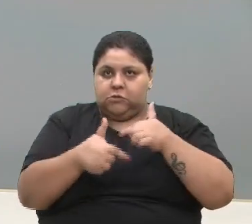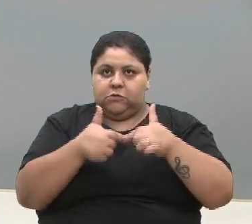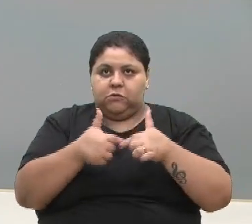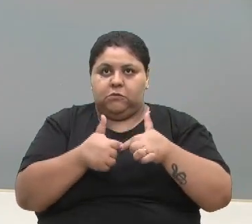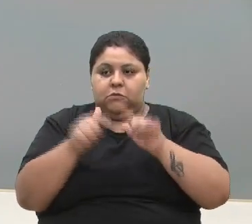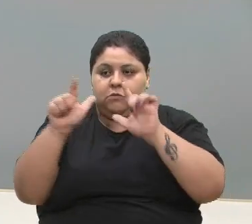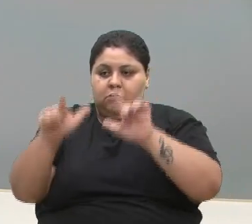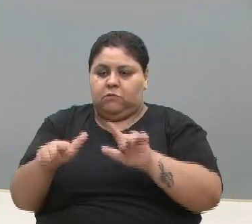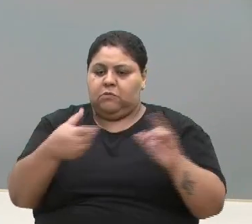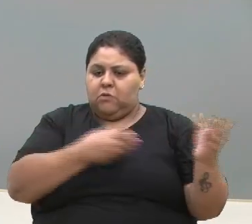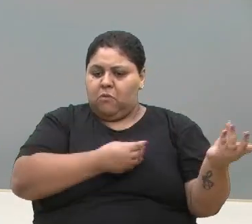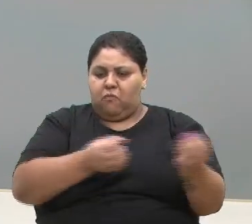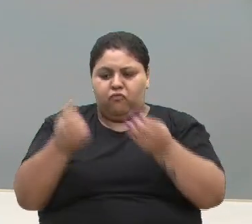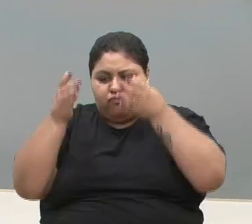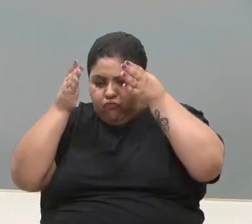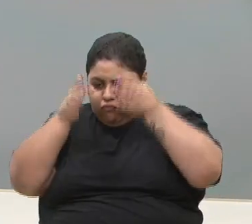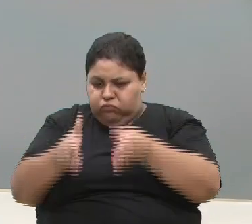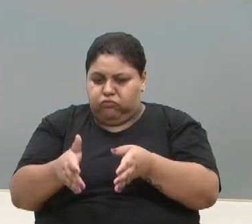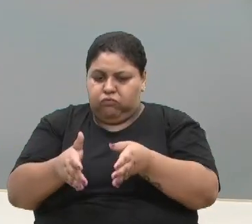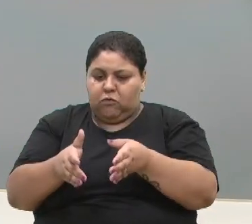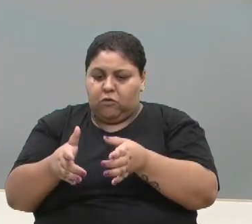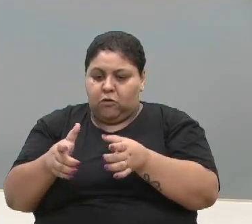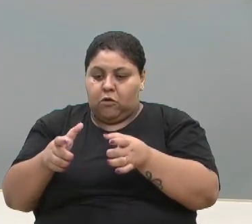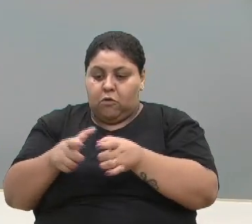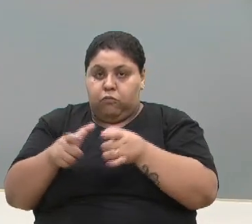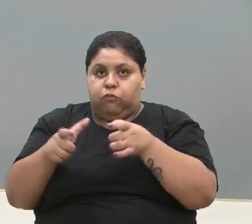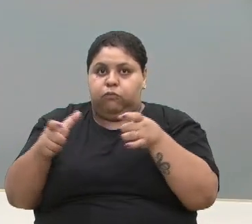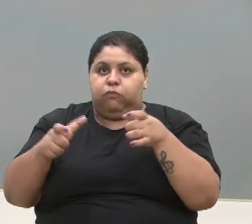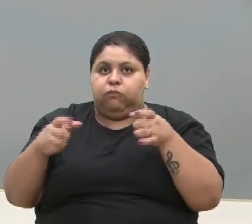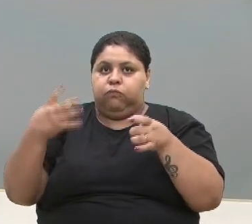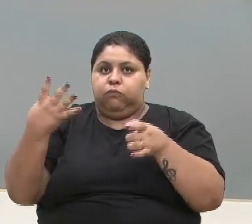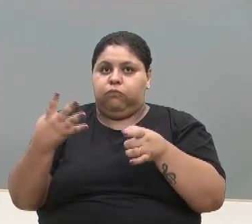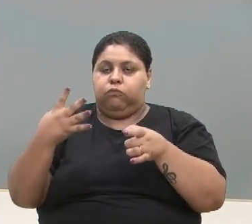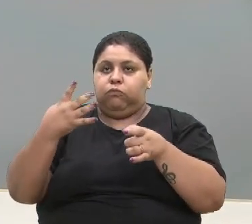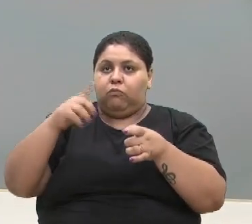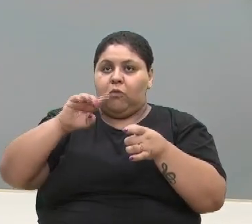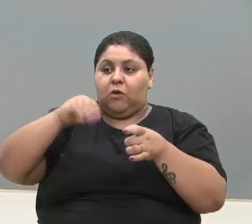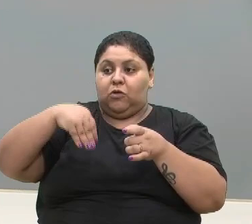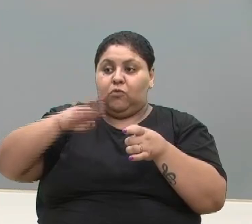com muita competência, tanto que aumentamos ali de 4 milhões